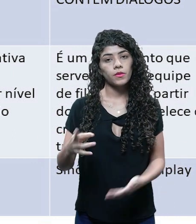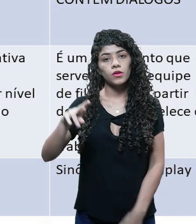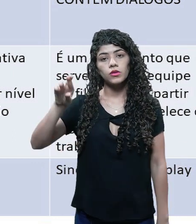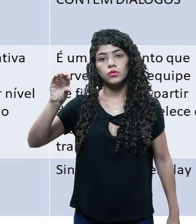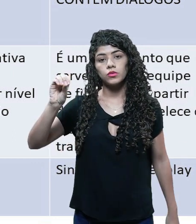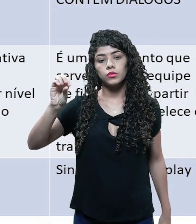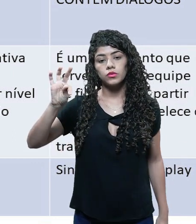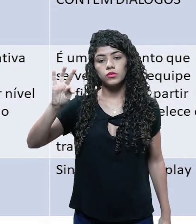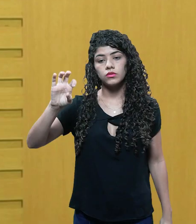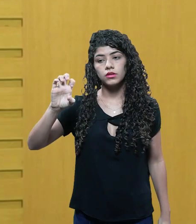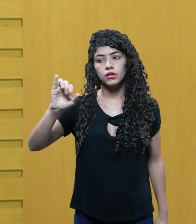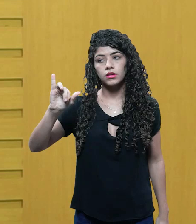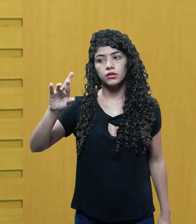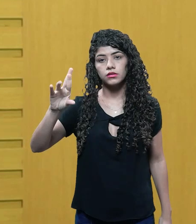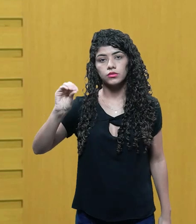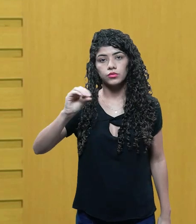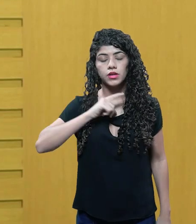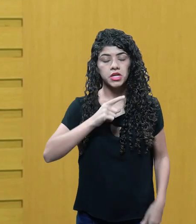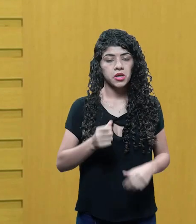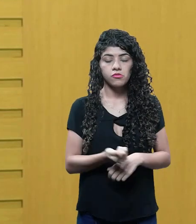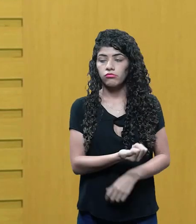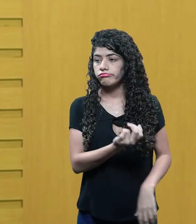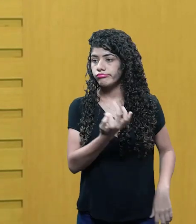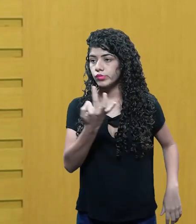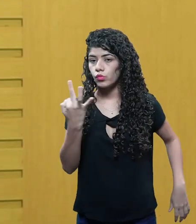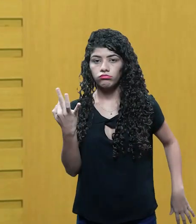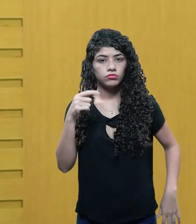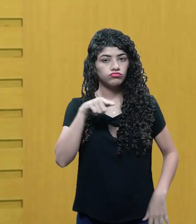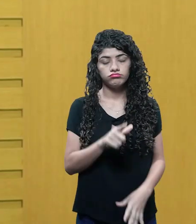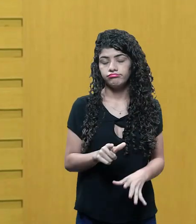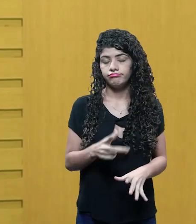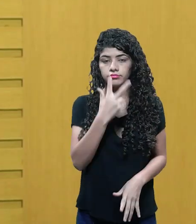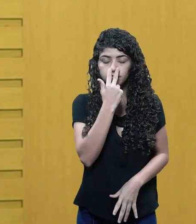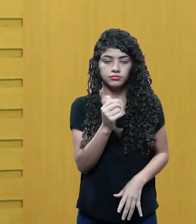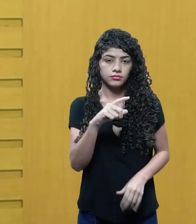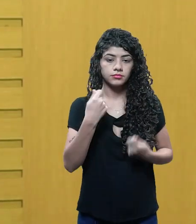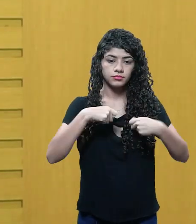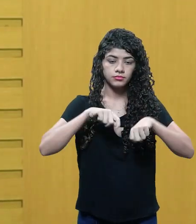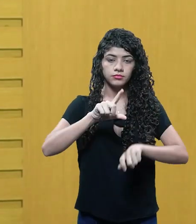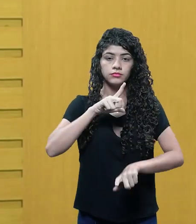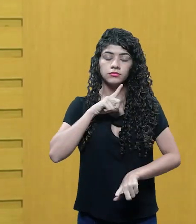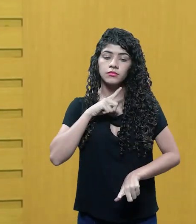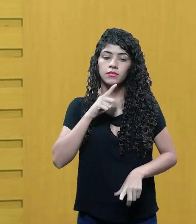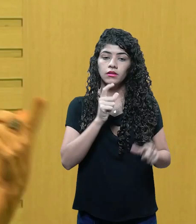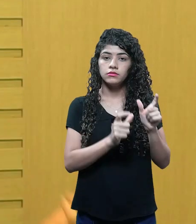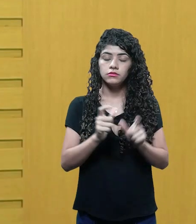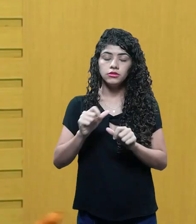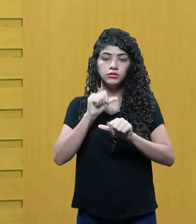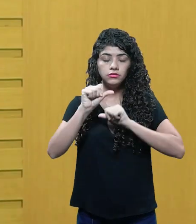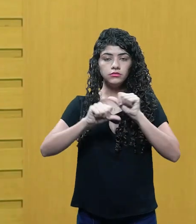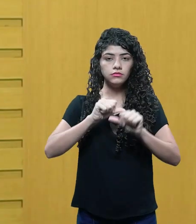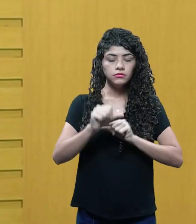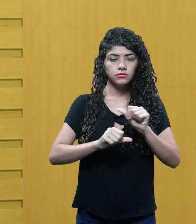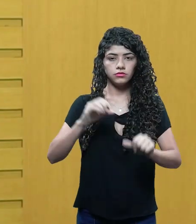O roteiro. Então, o roteiro, ele pode ter quantos tratamentos você achar que ele deve ter. Cada vez que você